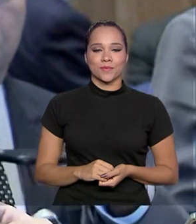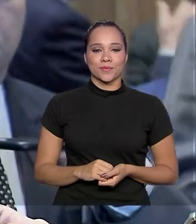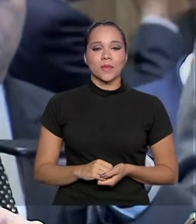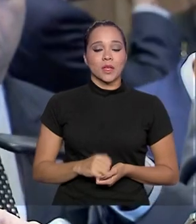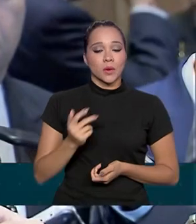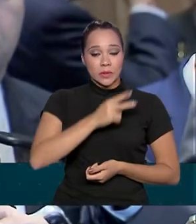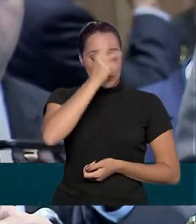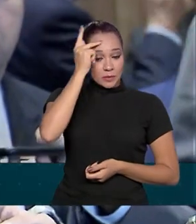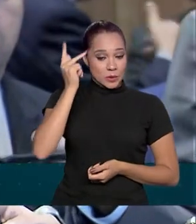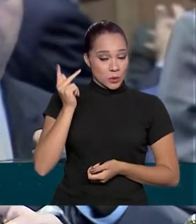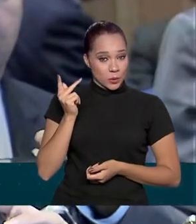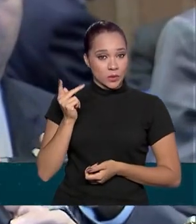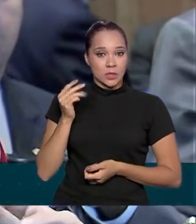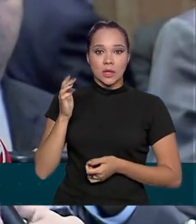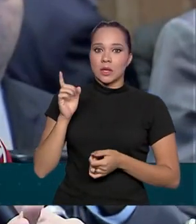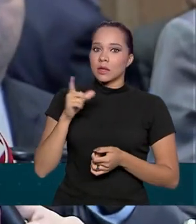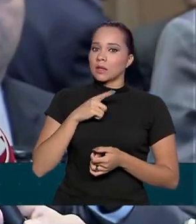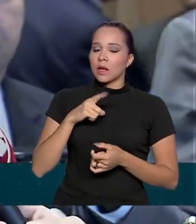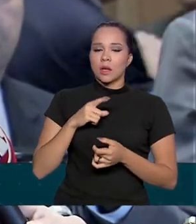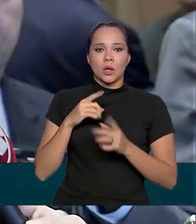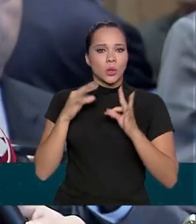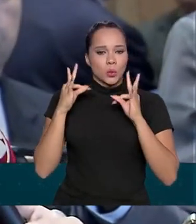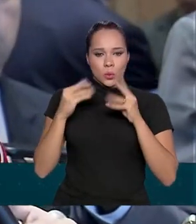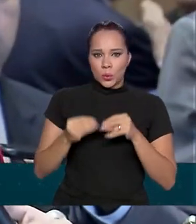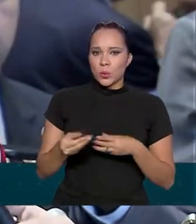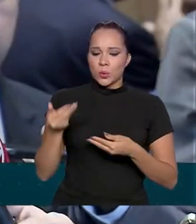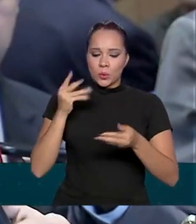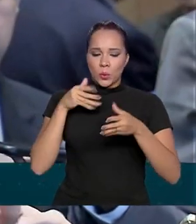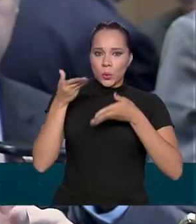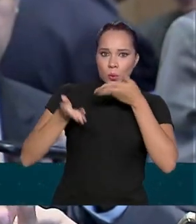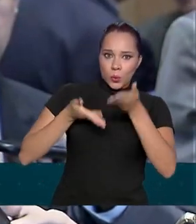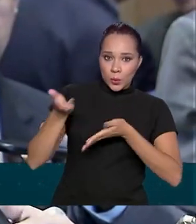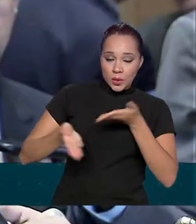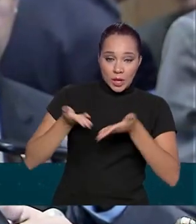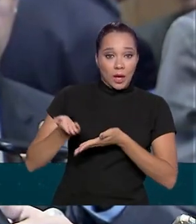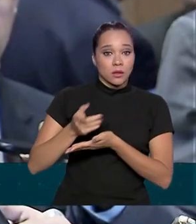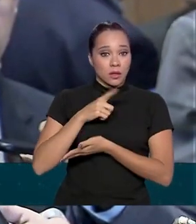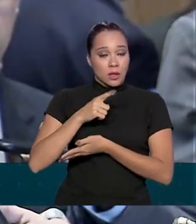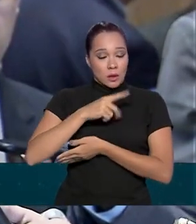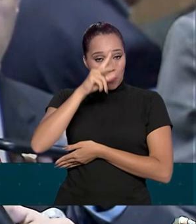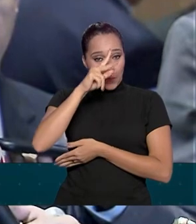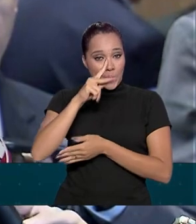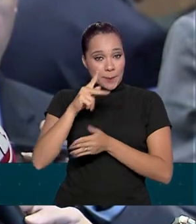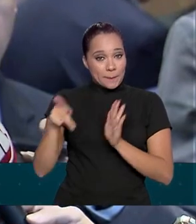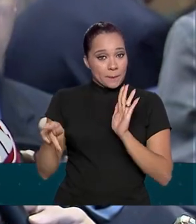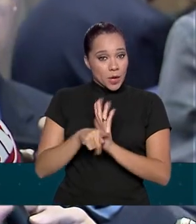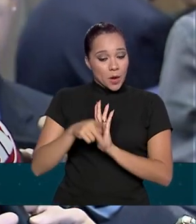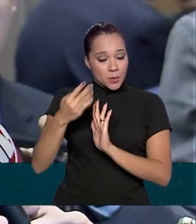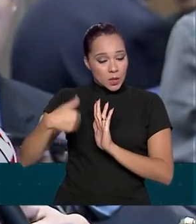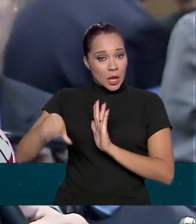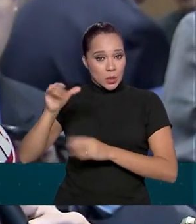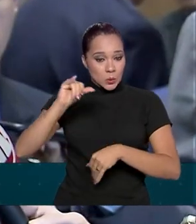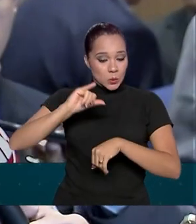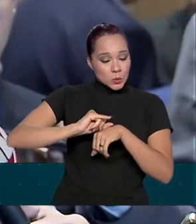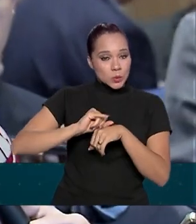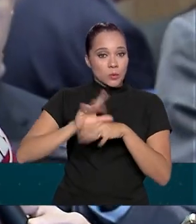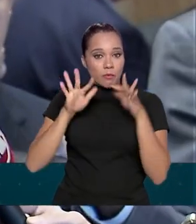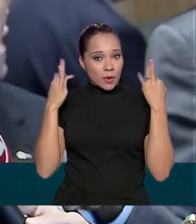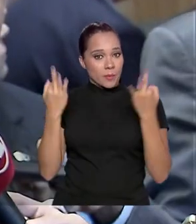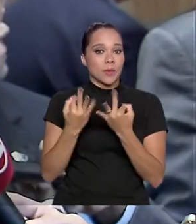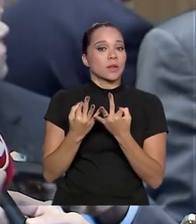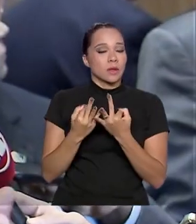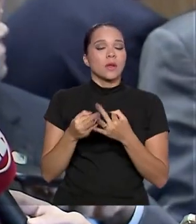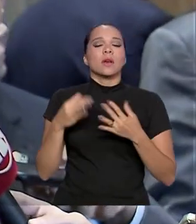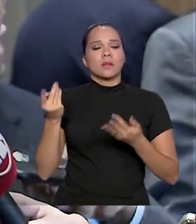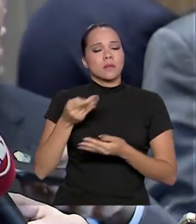Essas pessoas estando assintomáticas, com todas as precauções que elas estão tomando propriamente nos seus núcleos familiares lá, eu